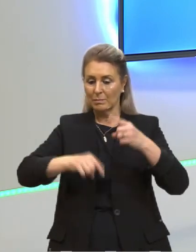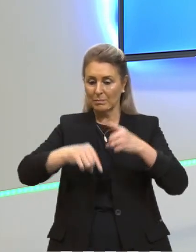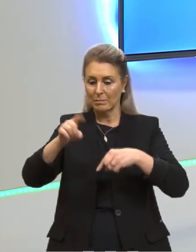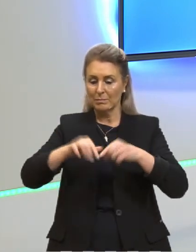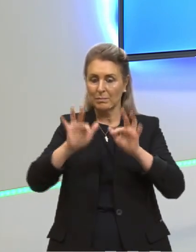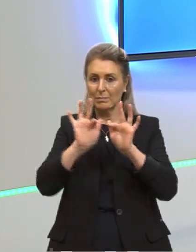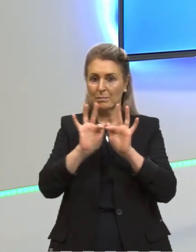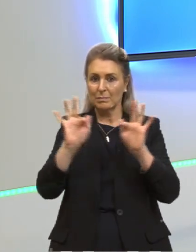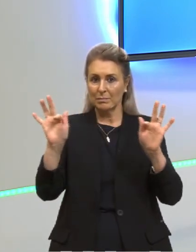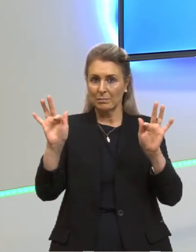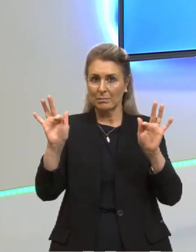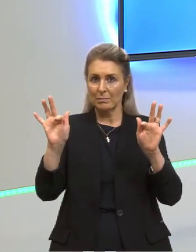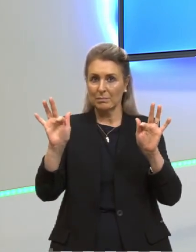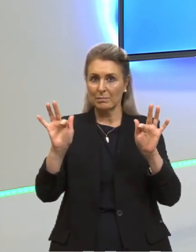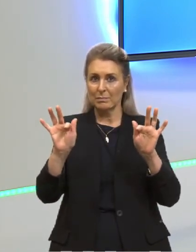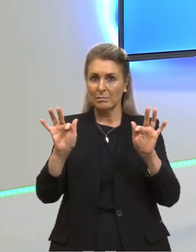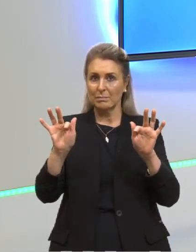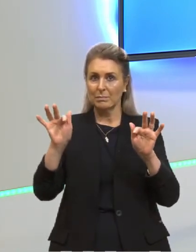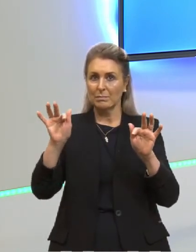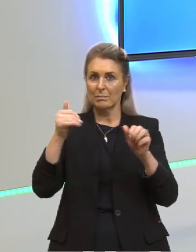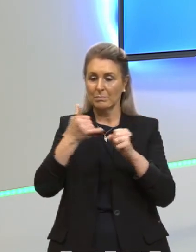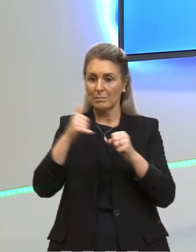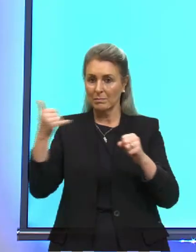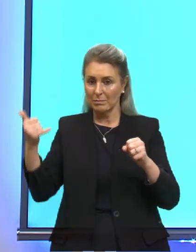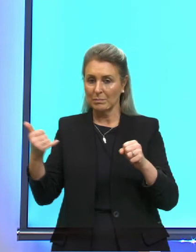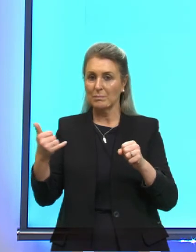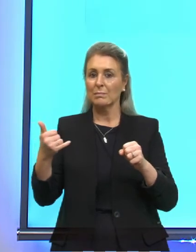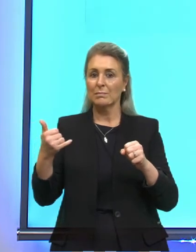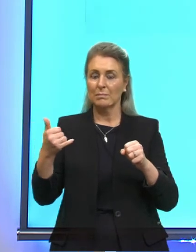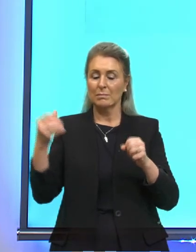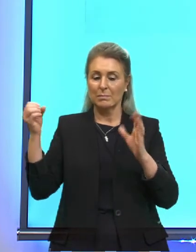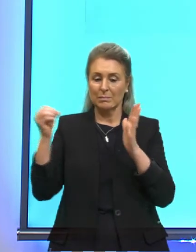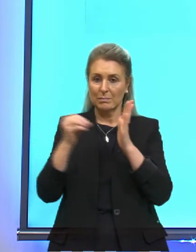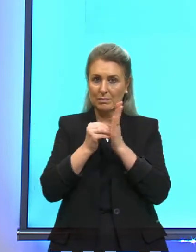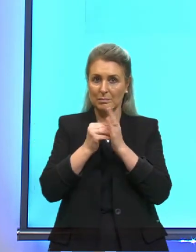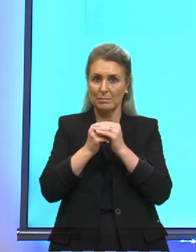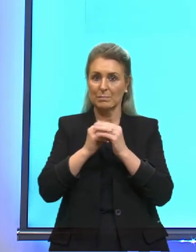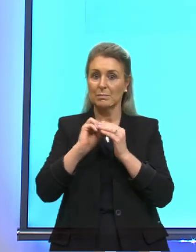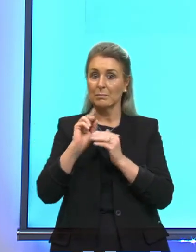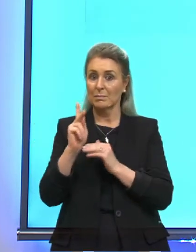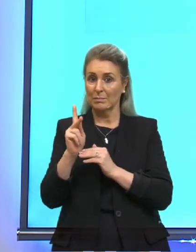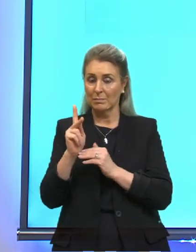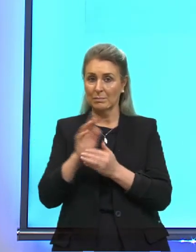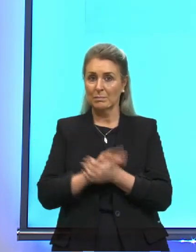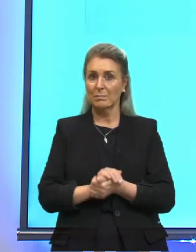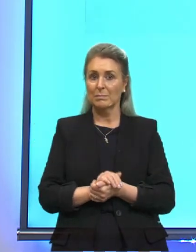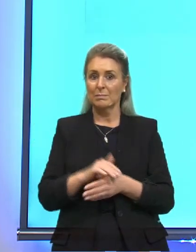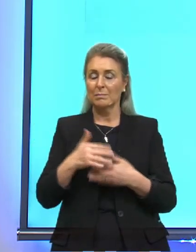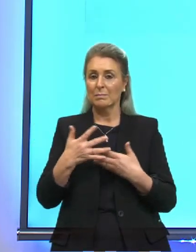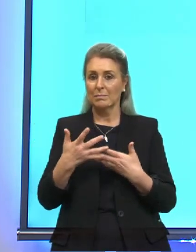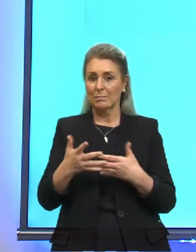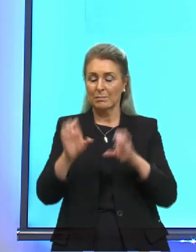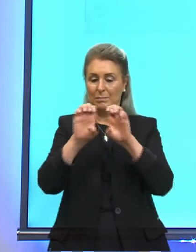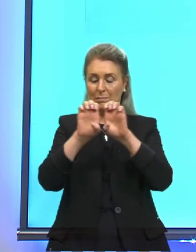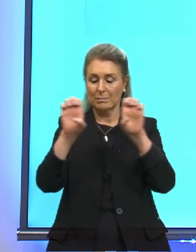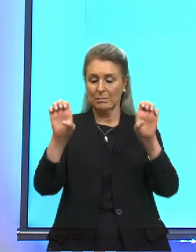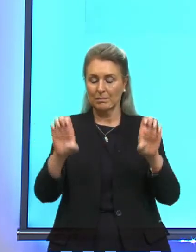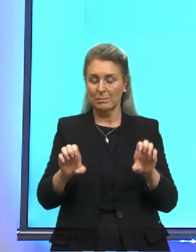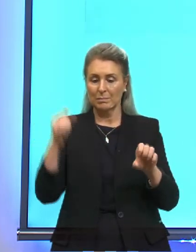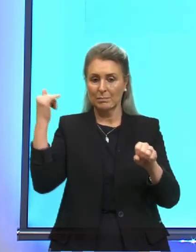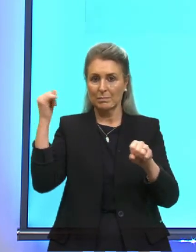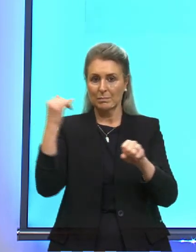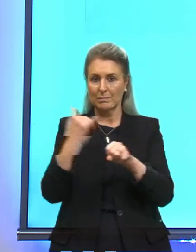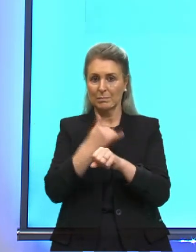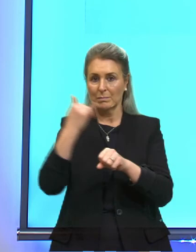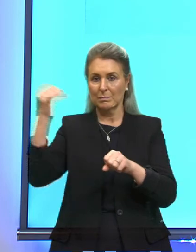função um trabalho. Energia suficiente para ser ejetado. Certo, gente? Então, essa a equação fotoelétrica